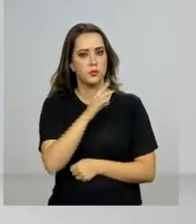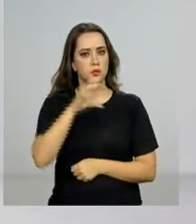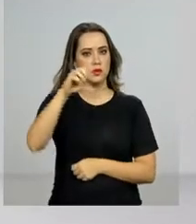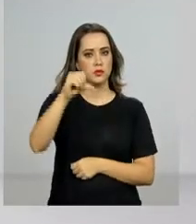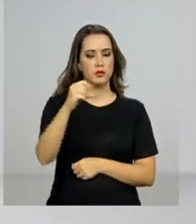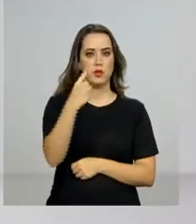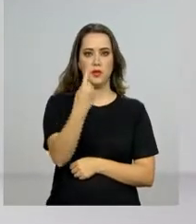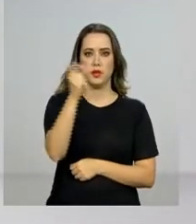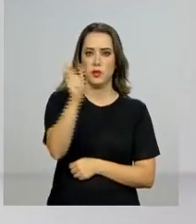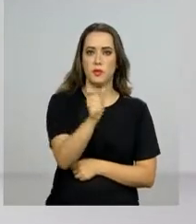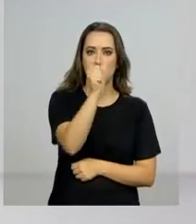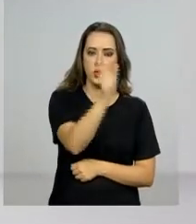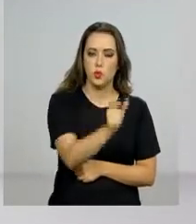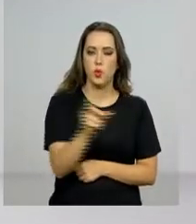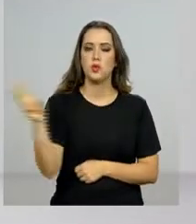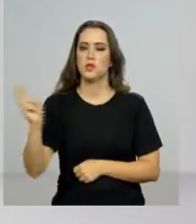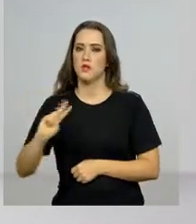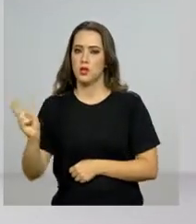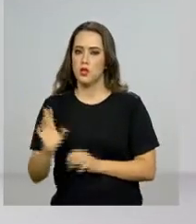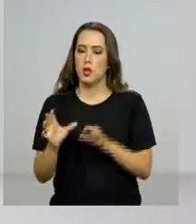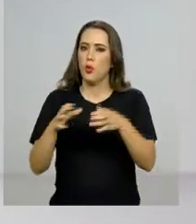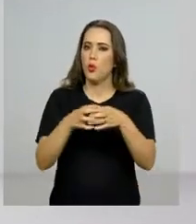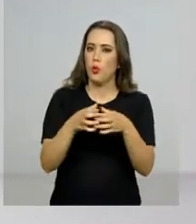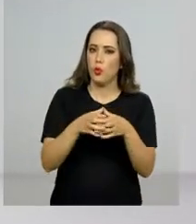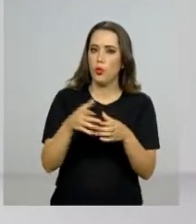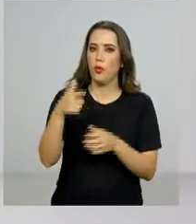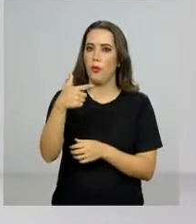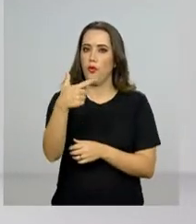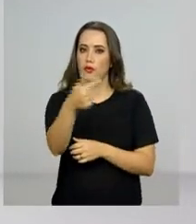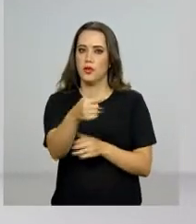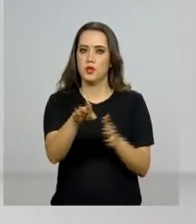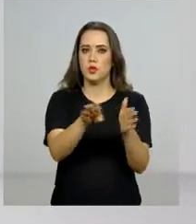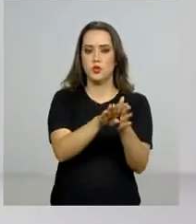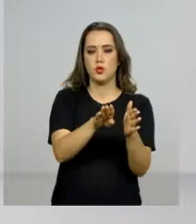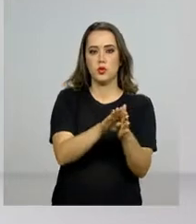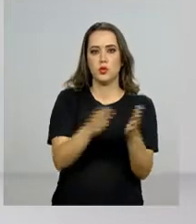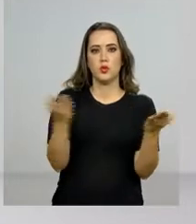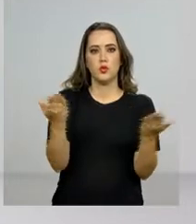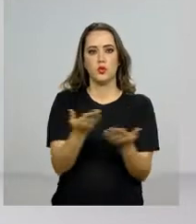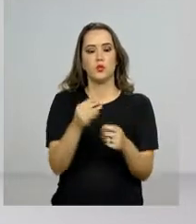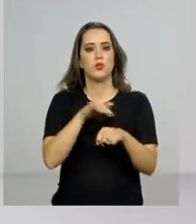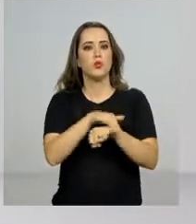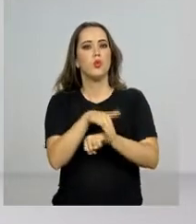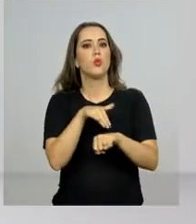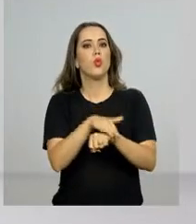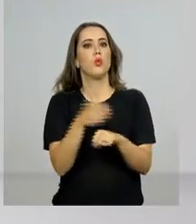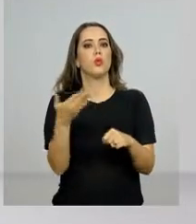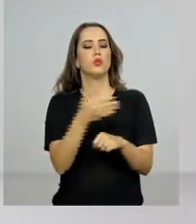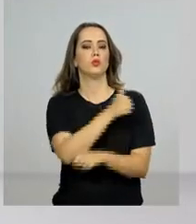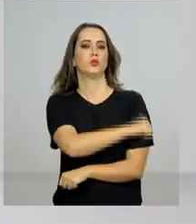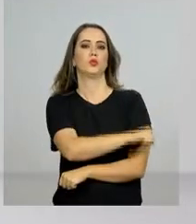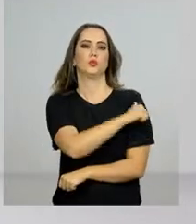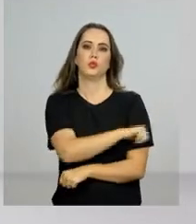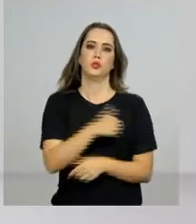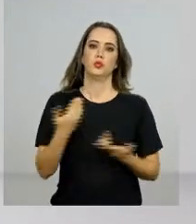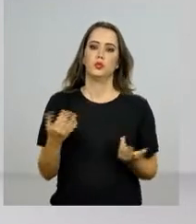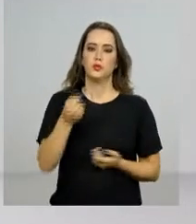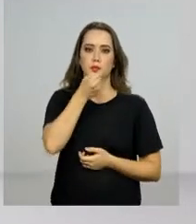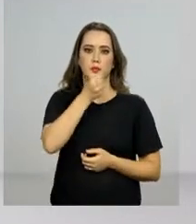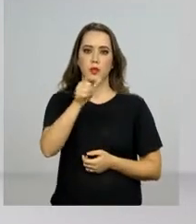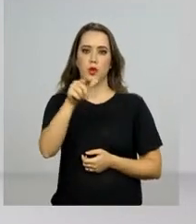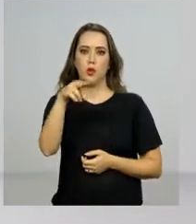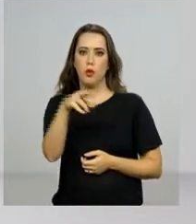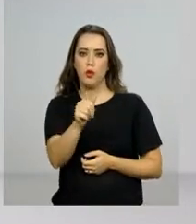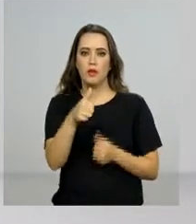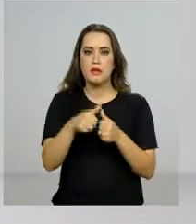91 imigrantes. Uma parte desse grupo, com 27 pessoas, chega agora à noite ao Rio de Janeiro. A repórter